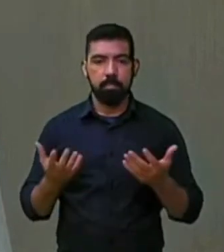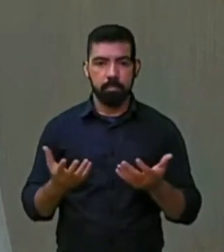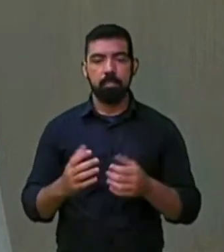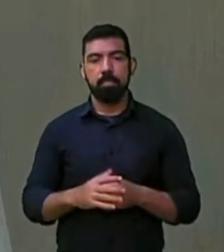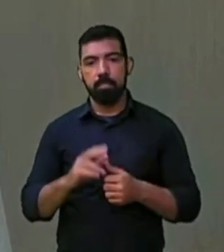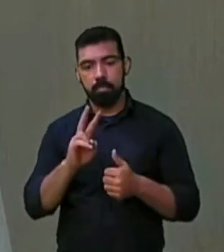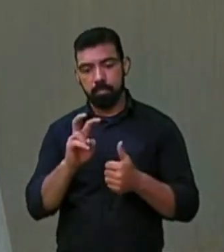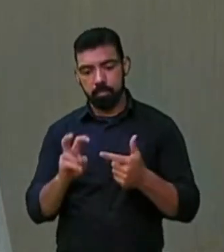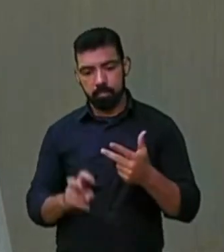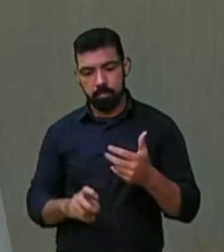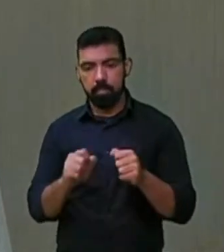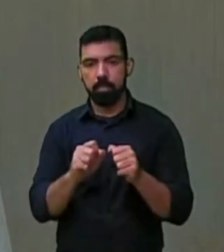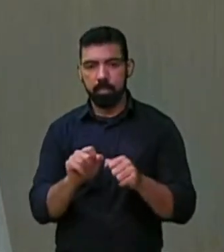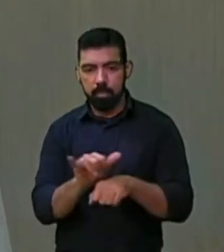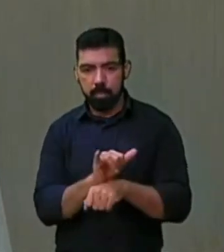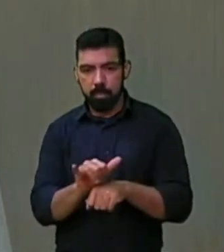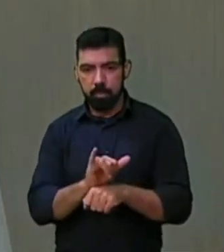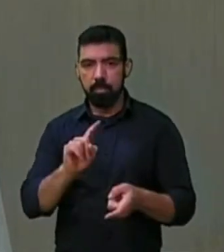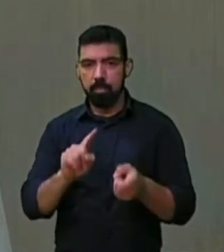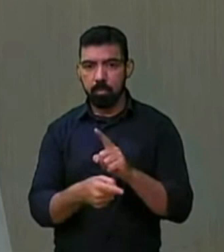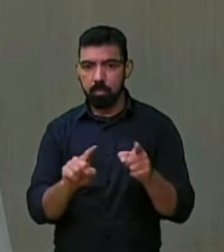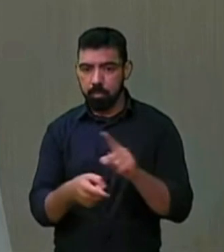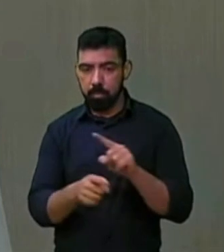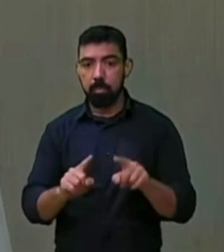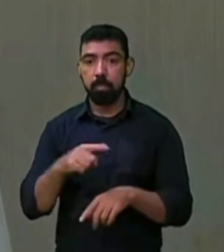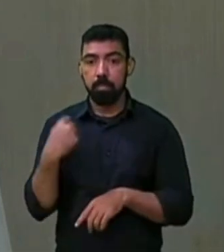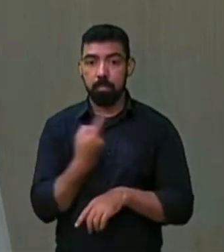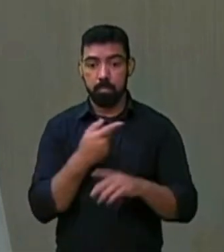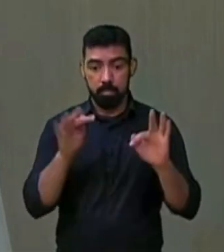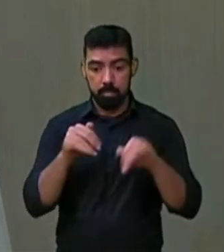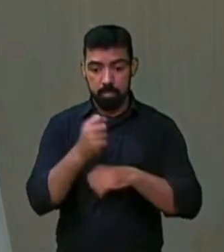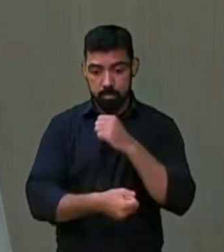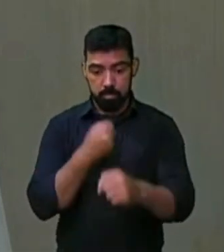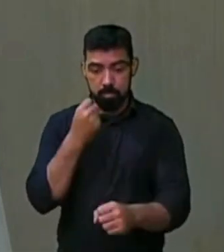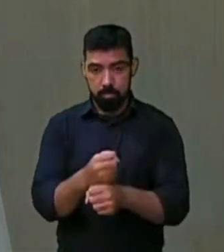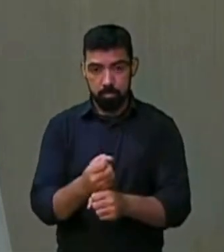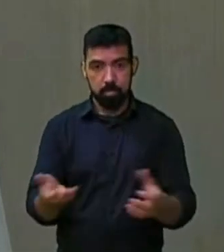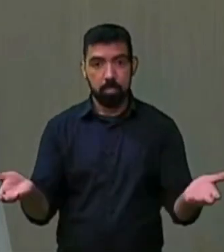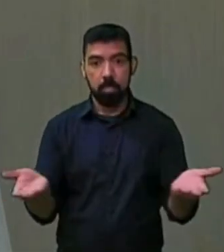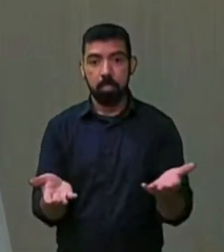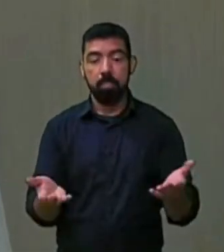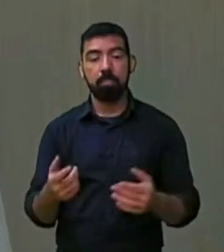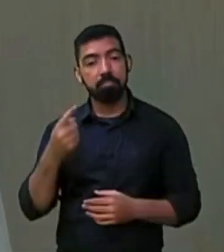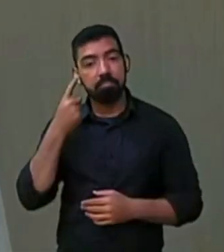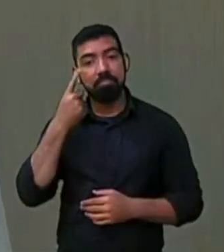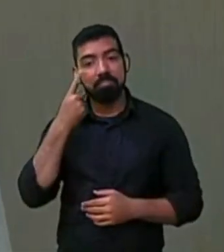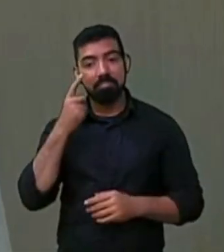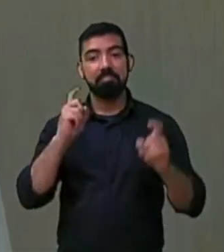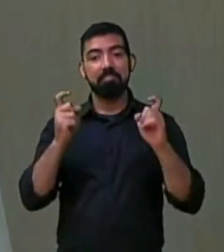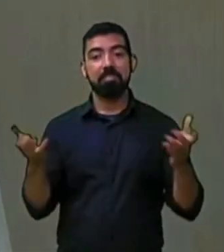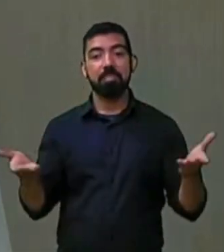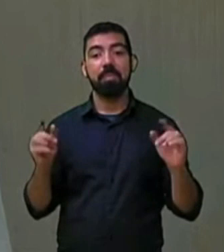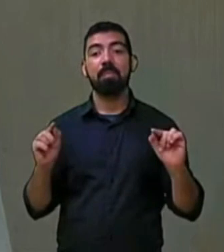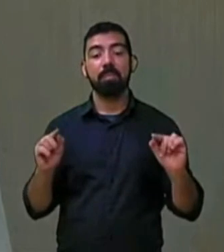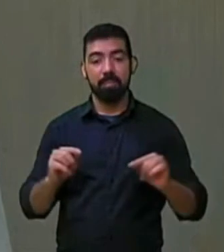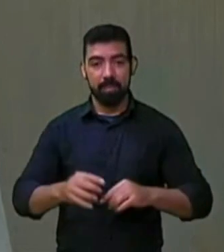fizeram todo aquele jogo contrário. Nós estamos fechando o ano. Adivinha o que está em discussão nessa casa?